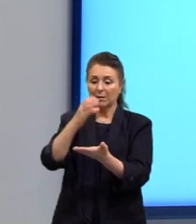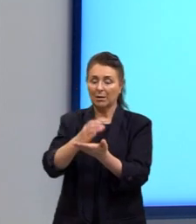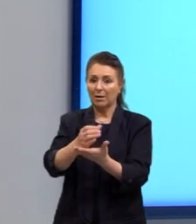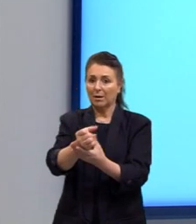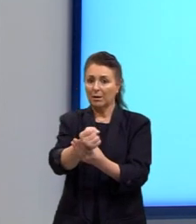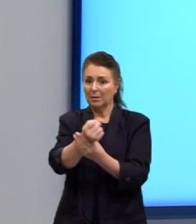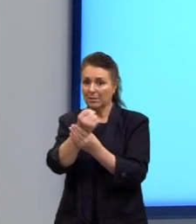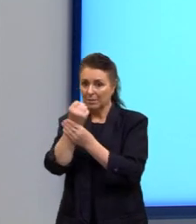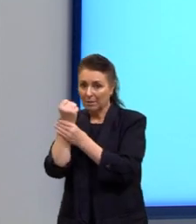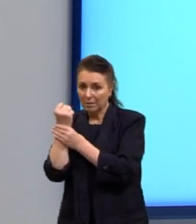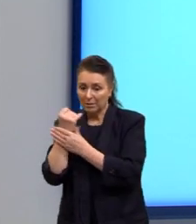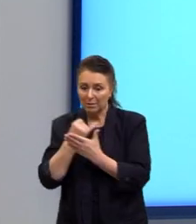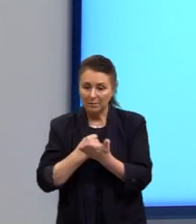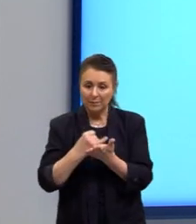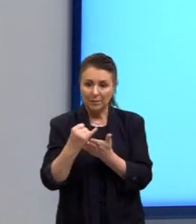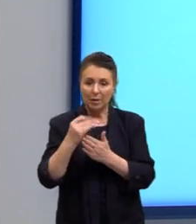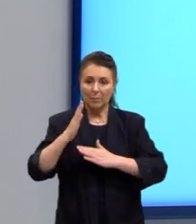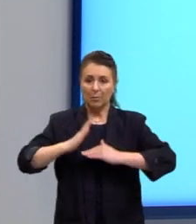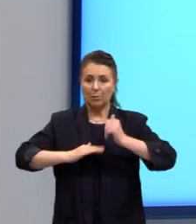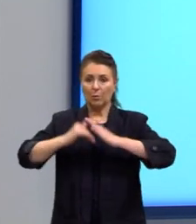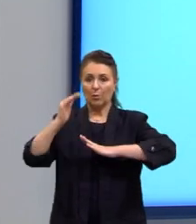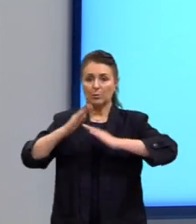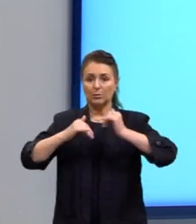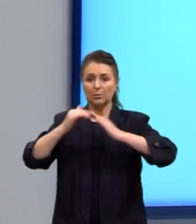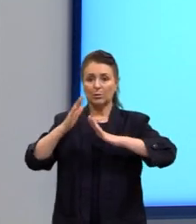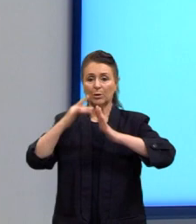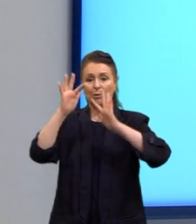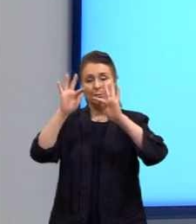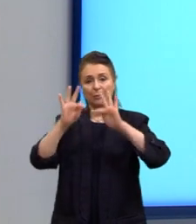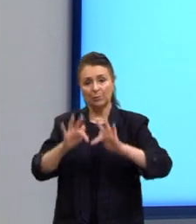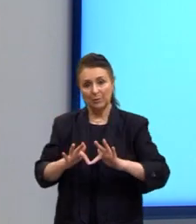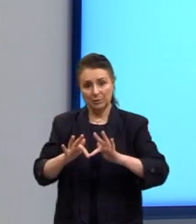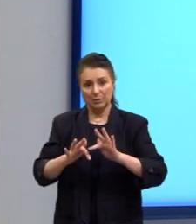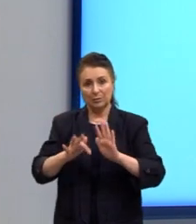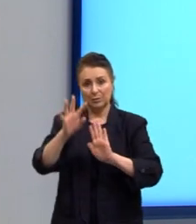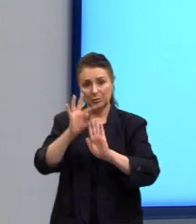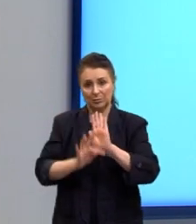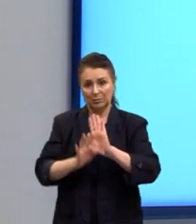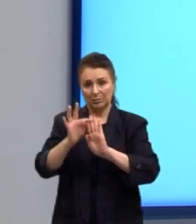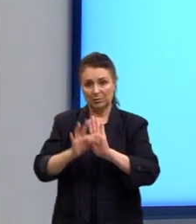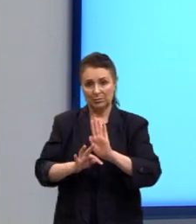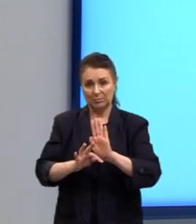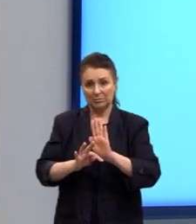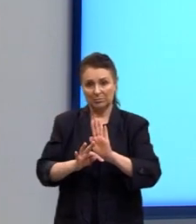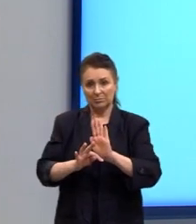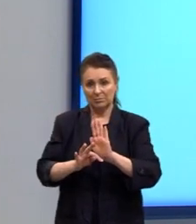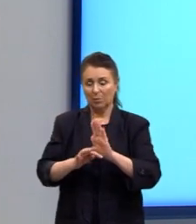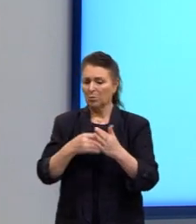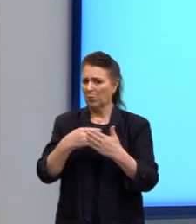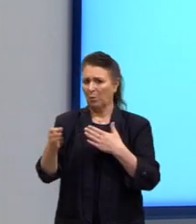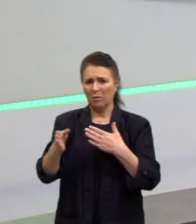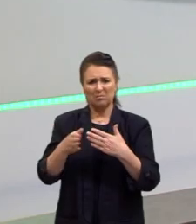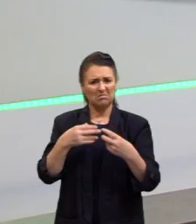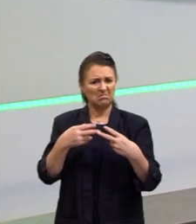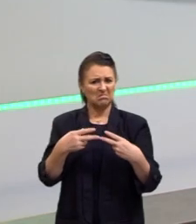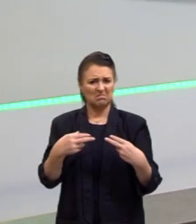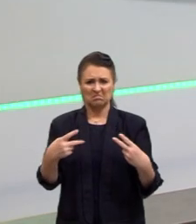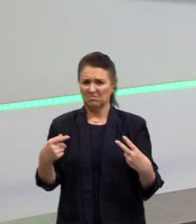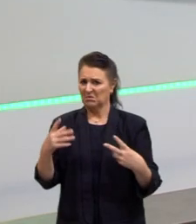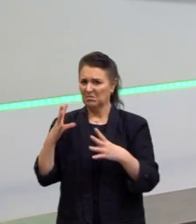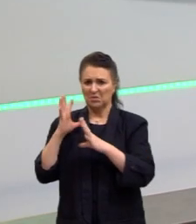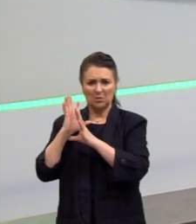para construir o encerramento do texto. Então, não é qualquer conclusão que tu vai fazer aqui.